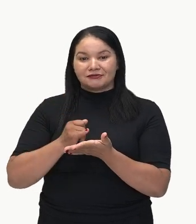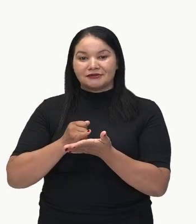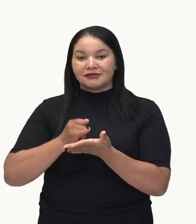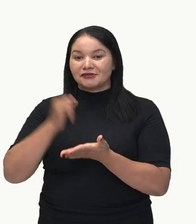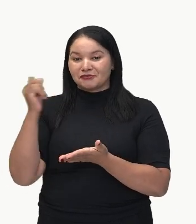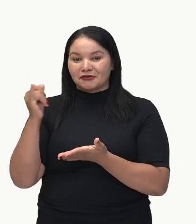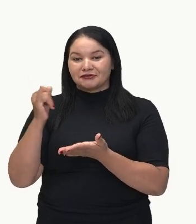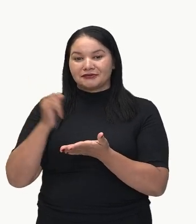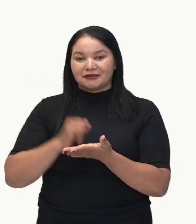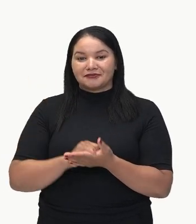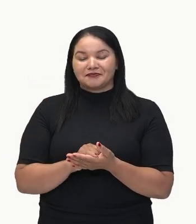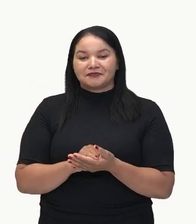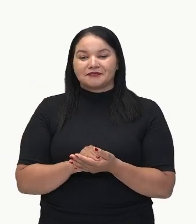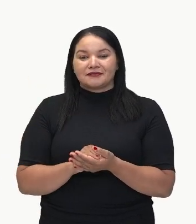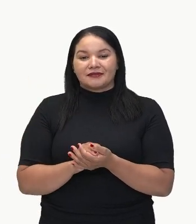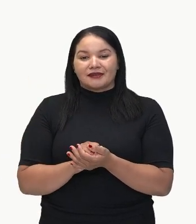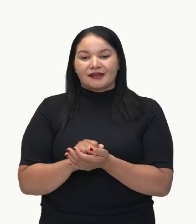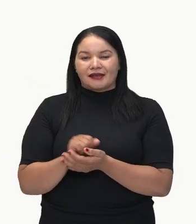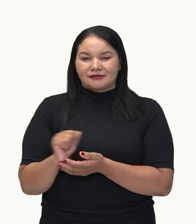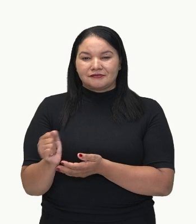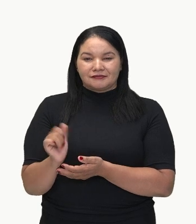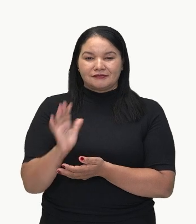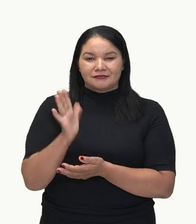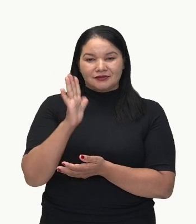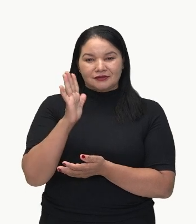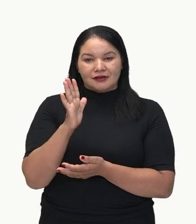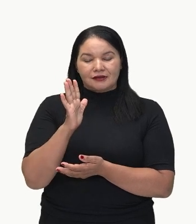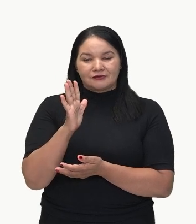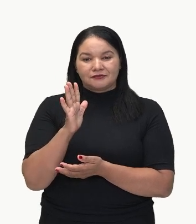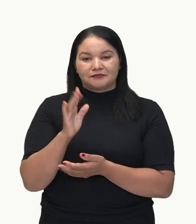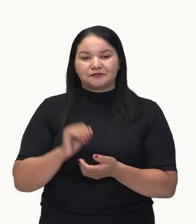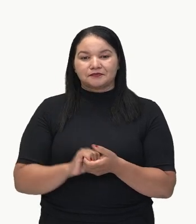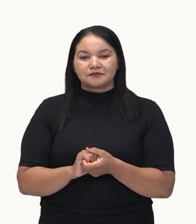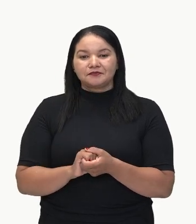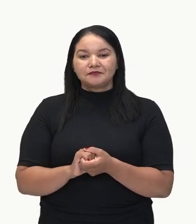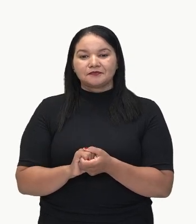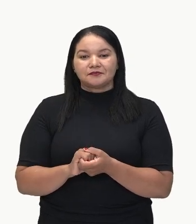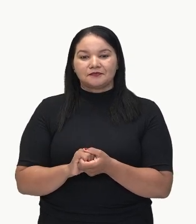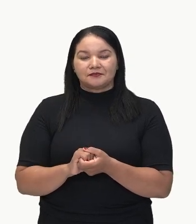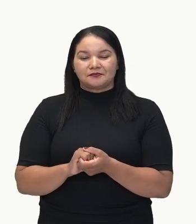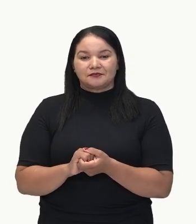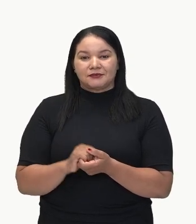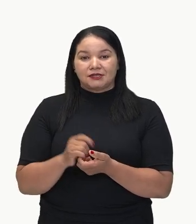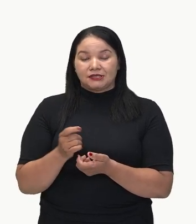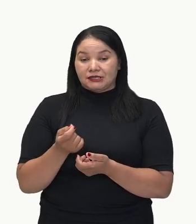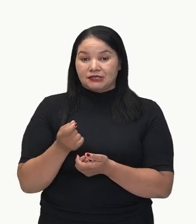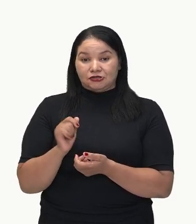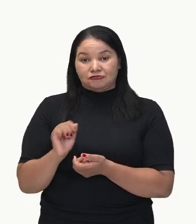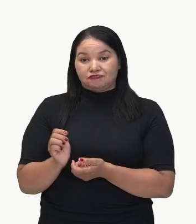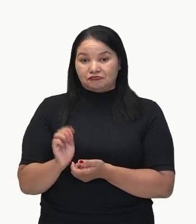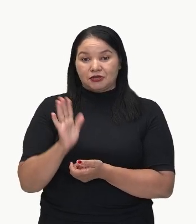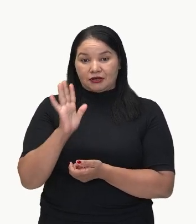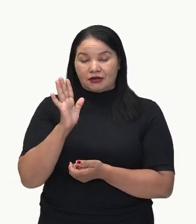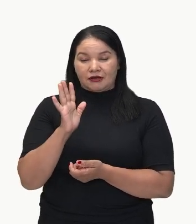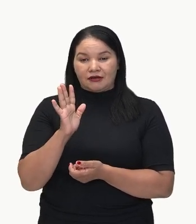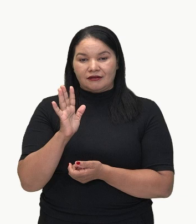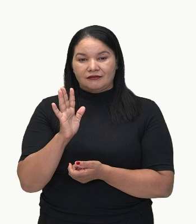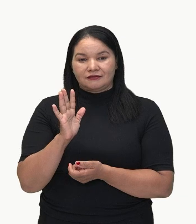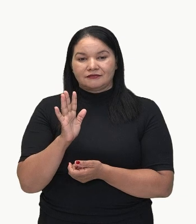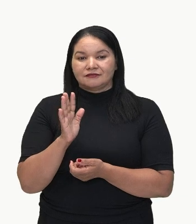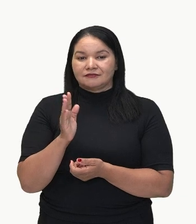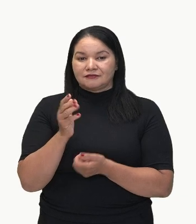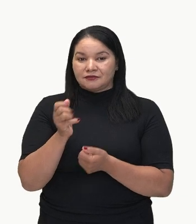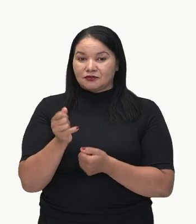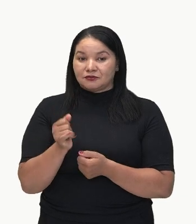carros importados custam muito caro. Olha só a afirmativa. Temos uma afirmativa aqui de início, olha só,